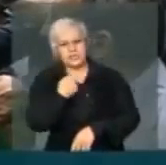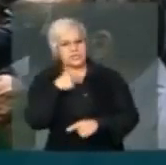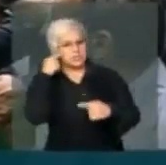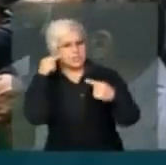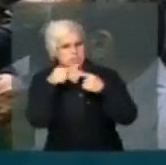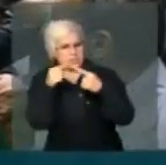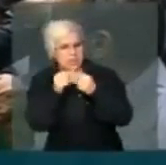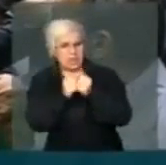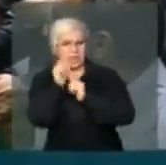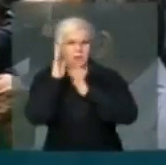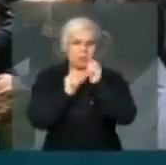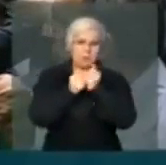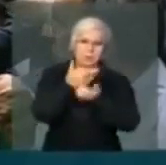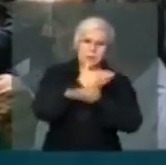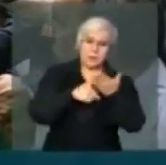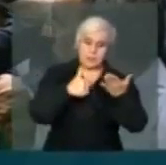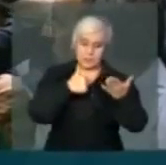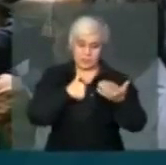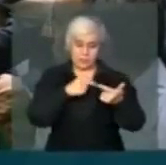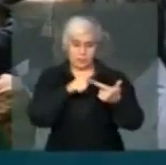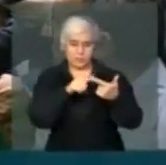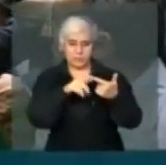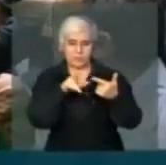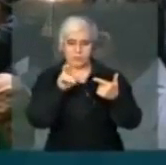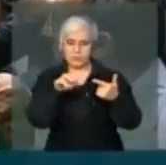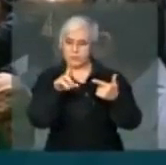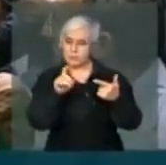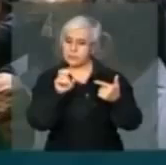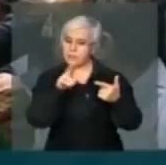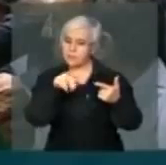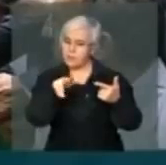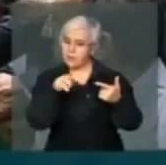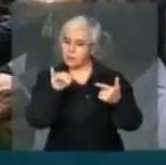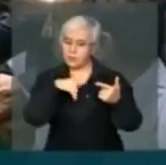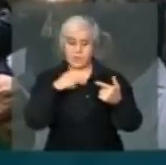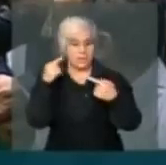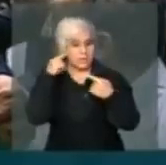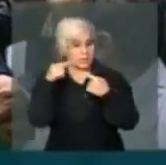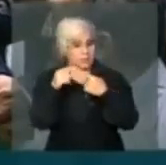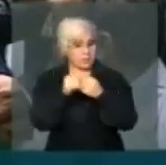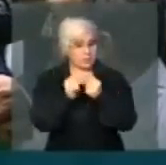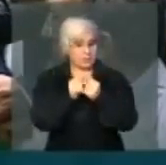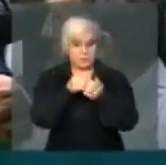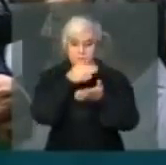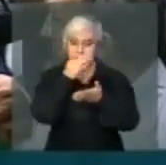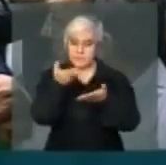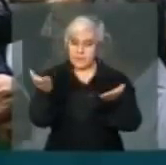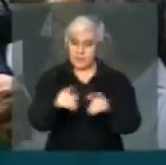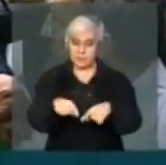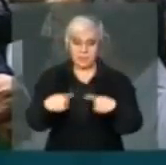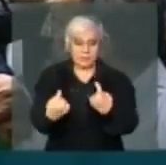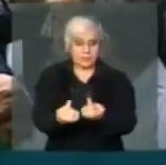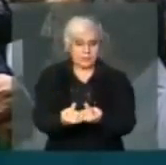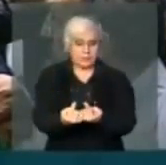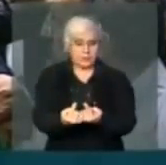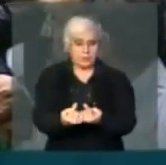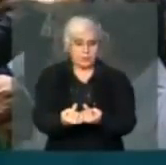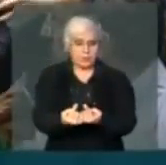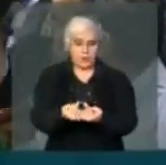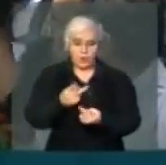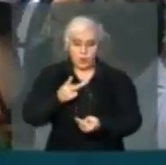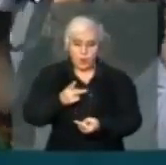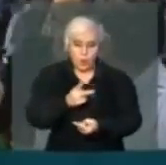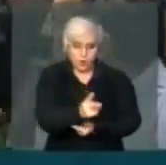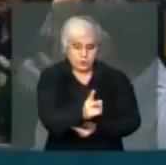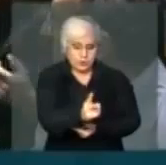posições eu e o deputado Paulo Derney estávamos concordando em uma posição essa sessão não tem condição de